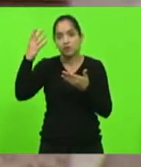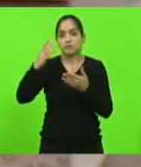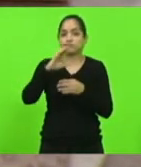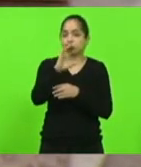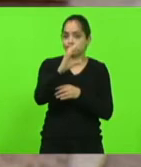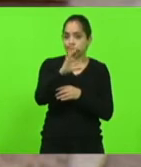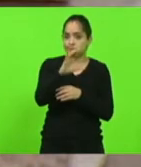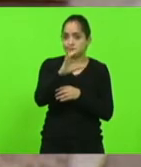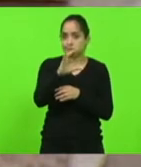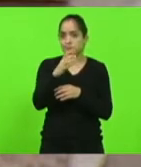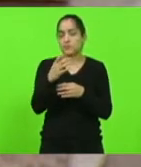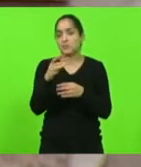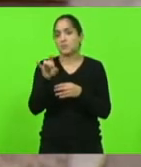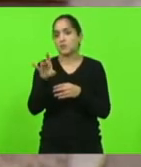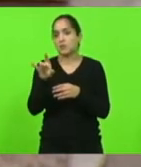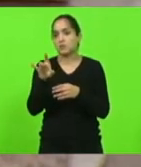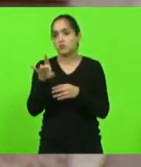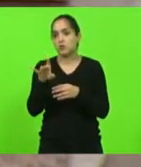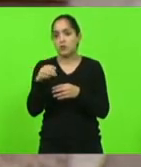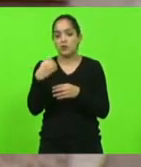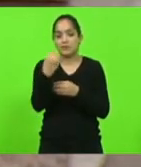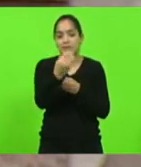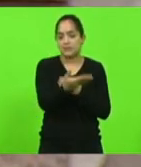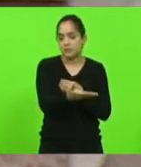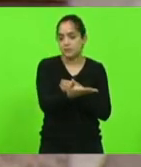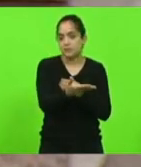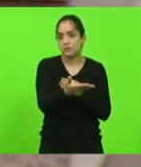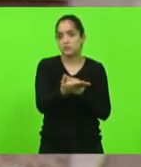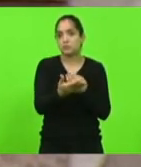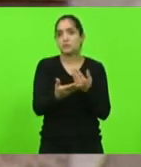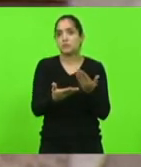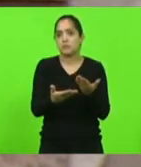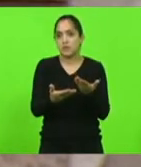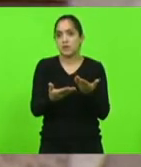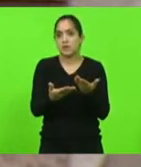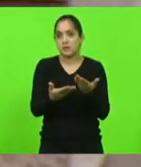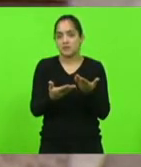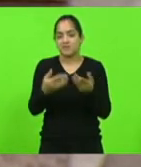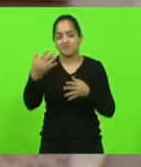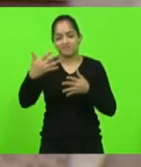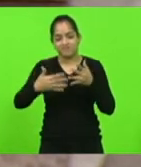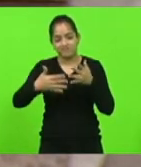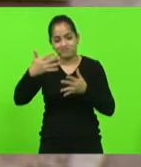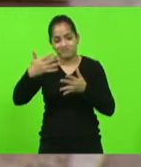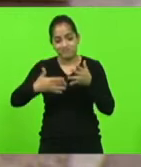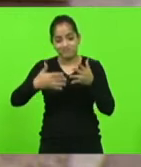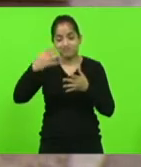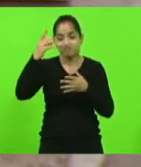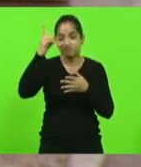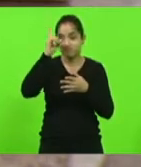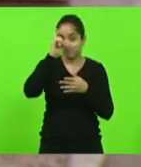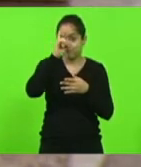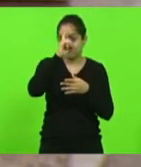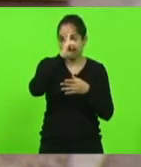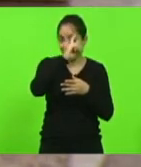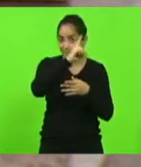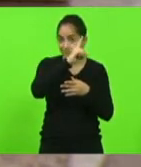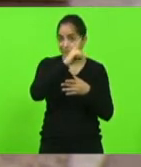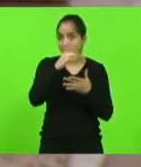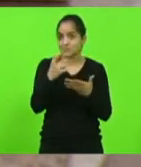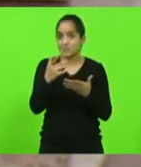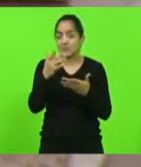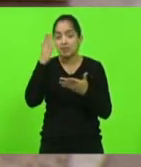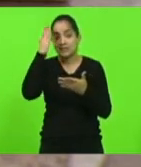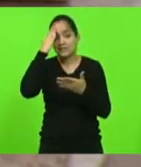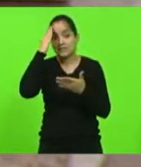e não apenas dando margem a confusões a dificuldade inclusive de saber